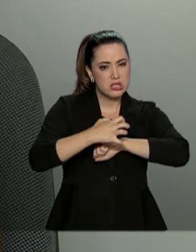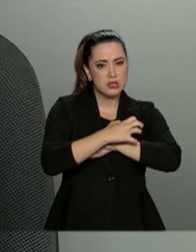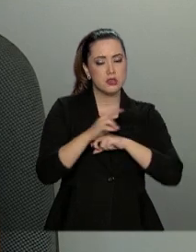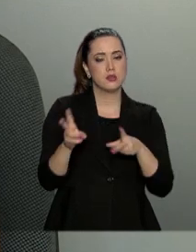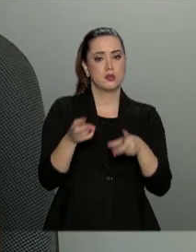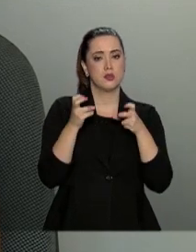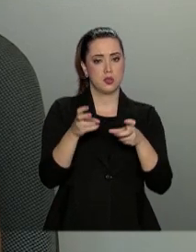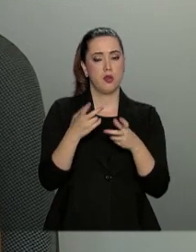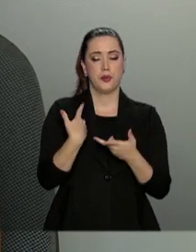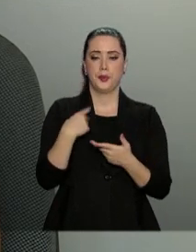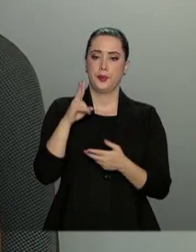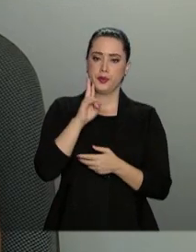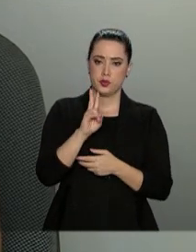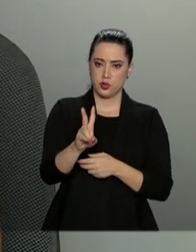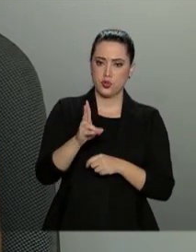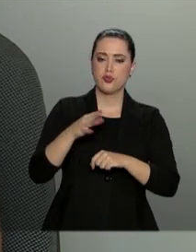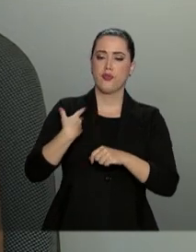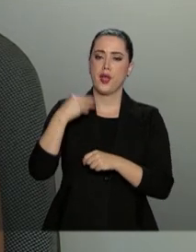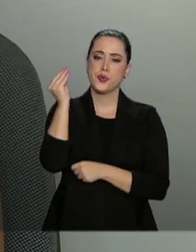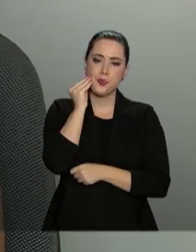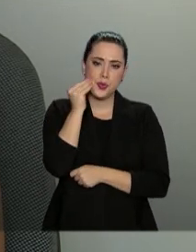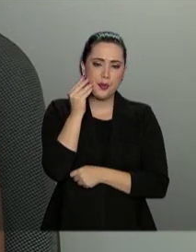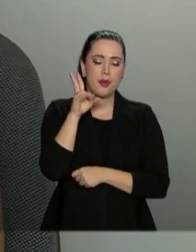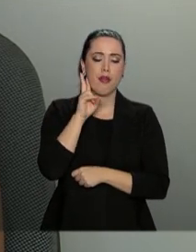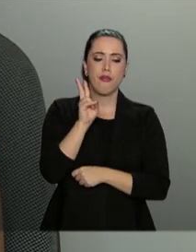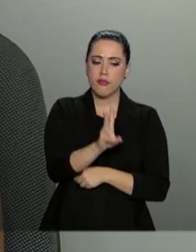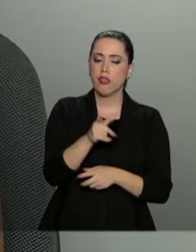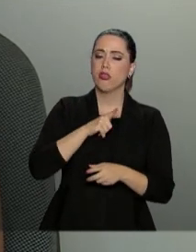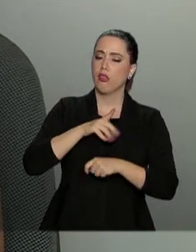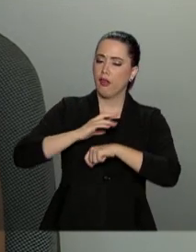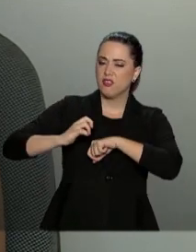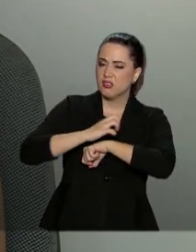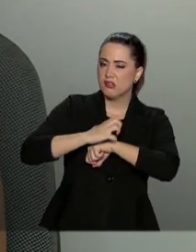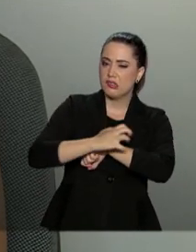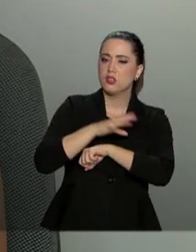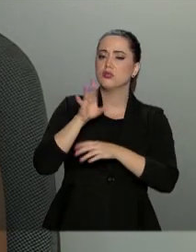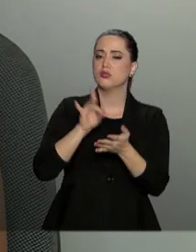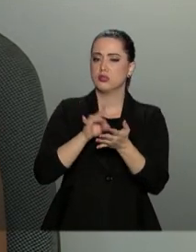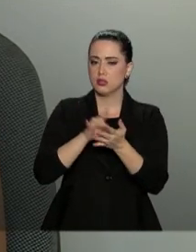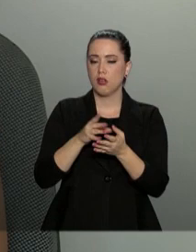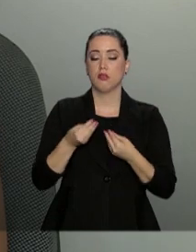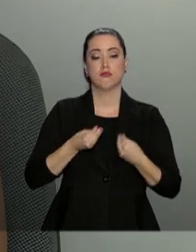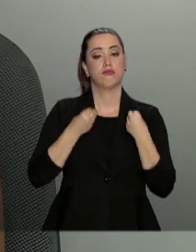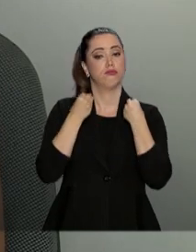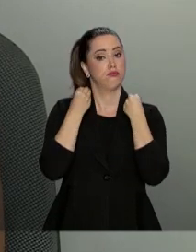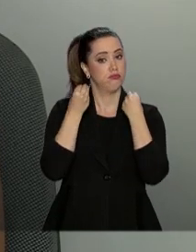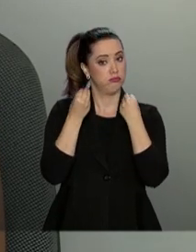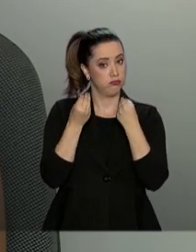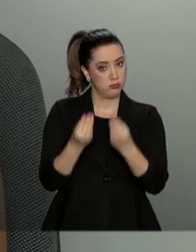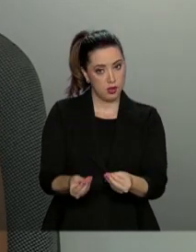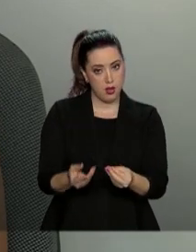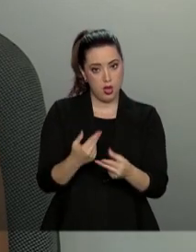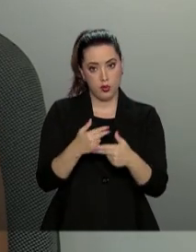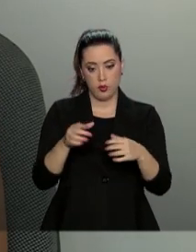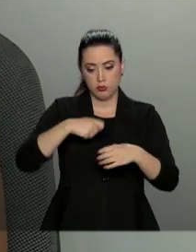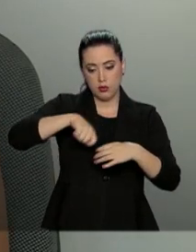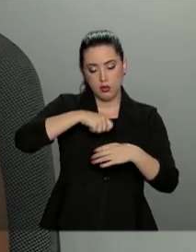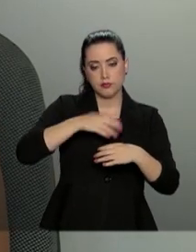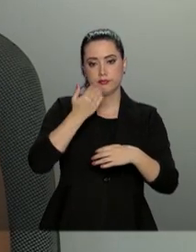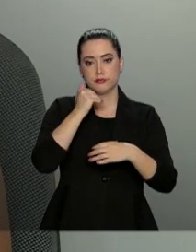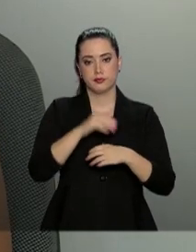nos sintomas clínicos e no teste de provocação oral e tenha passado pela triagem terá direito a receber essas fórmulas